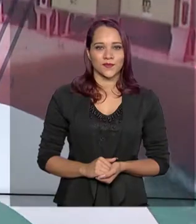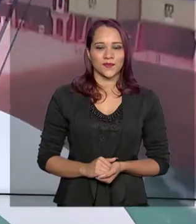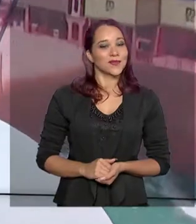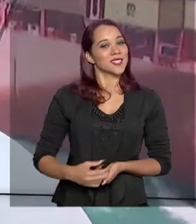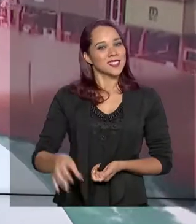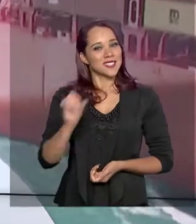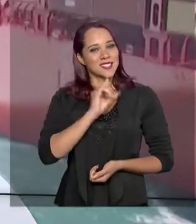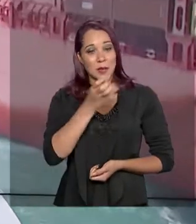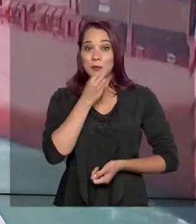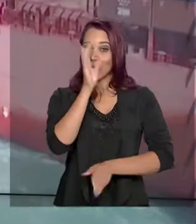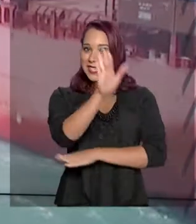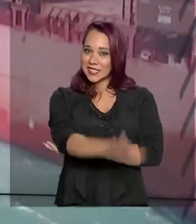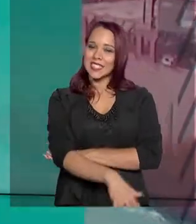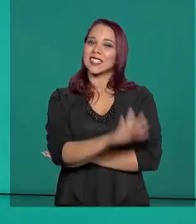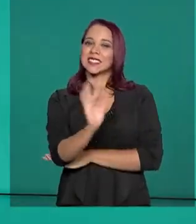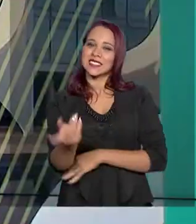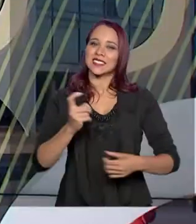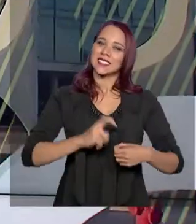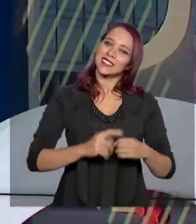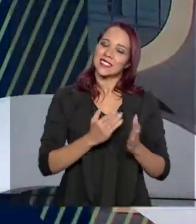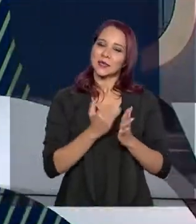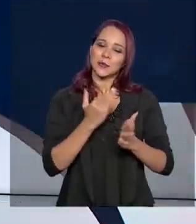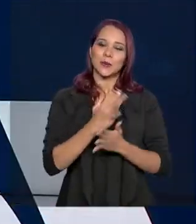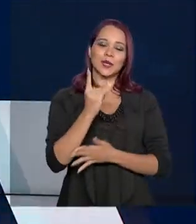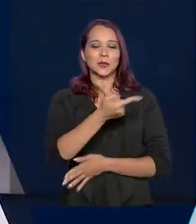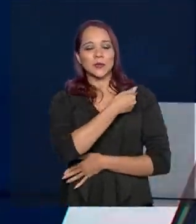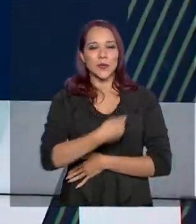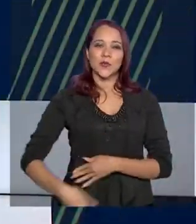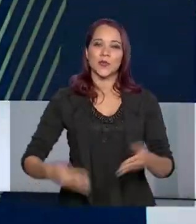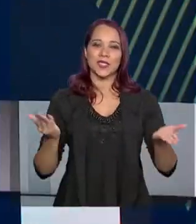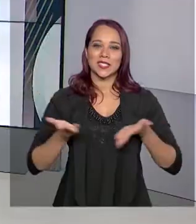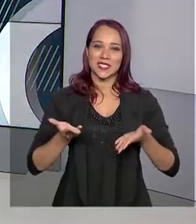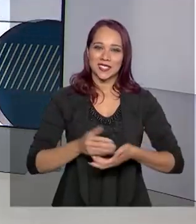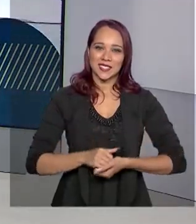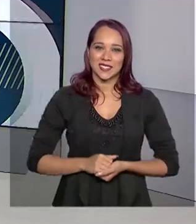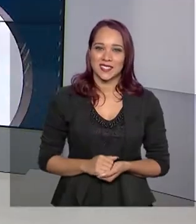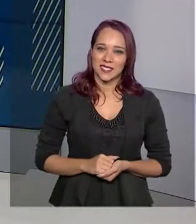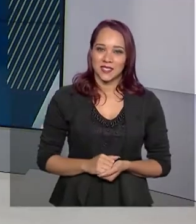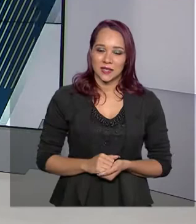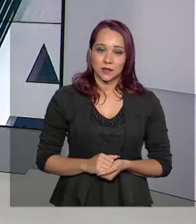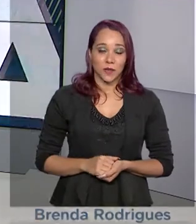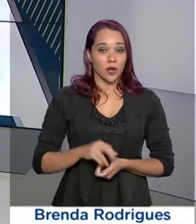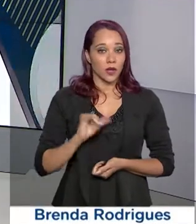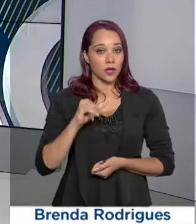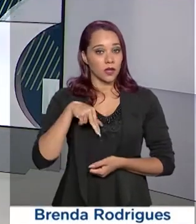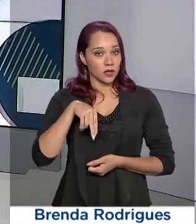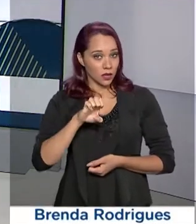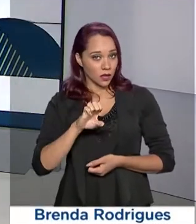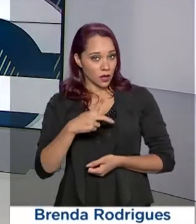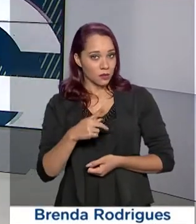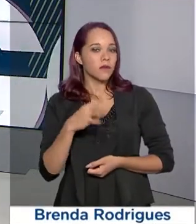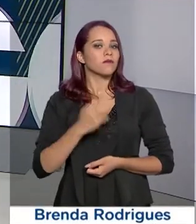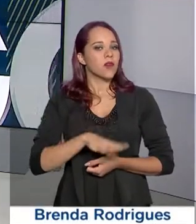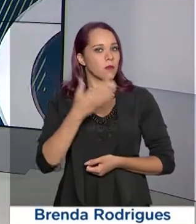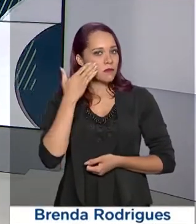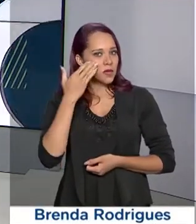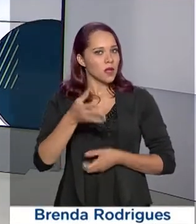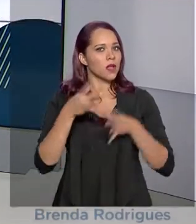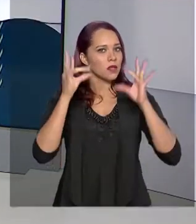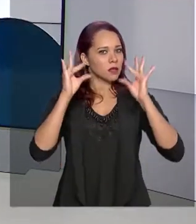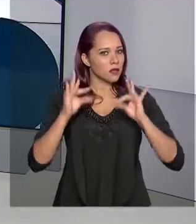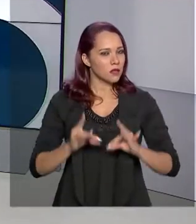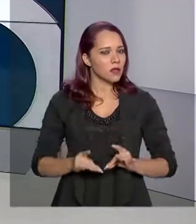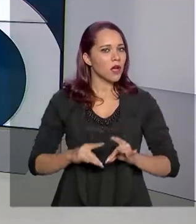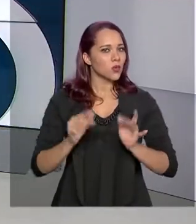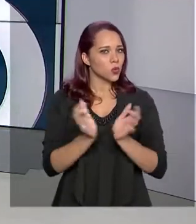Olá, boa tarde. Estamos de volta com mais uma edição do Governo Agora. O Inep vai apresentar logo mais detalhes da